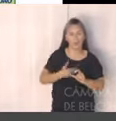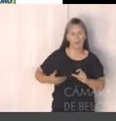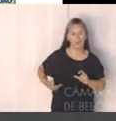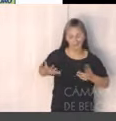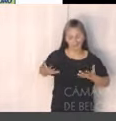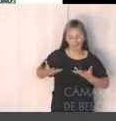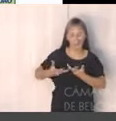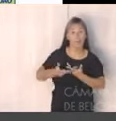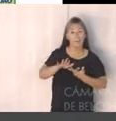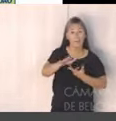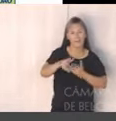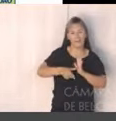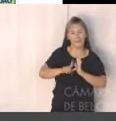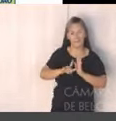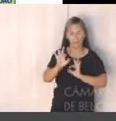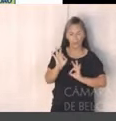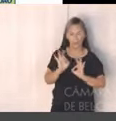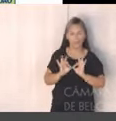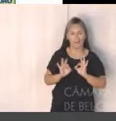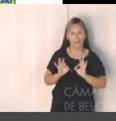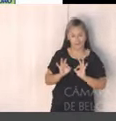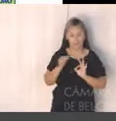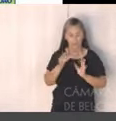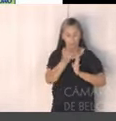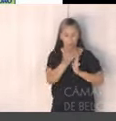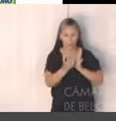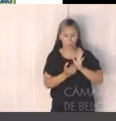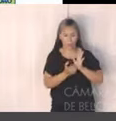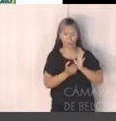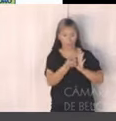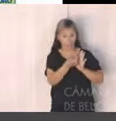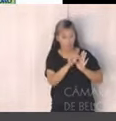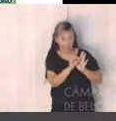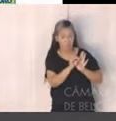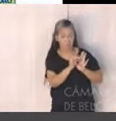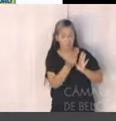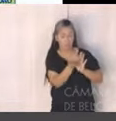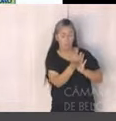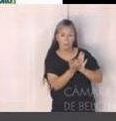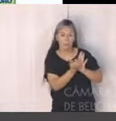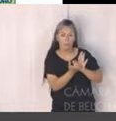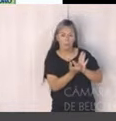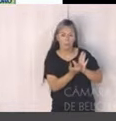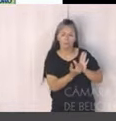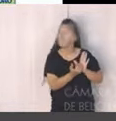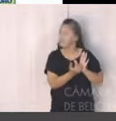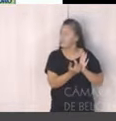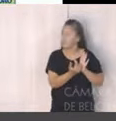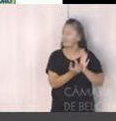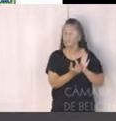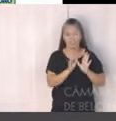organizamos então as ações da Prefeitura em 10 áreas de resultados que estão claramente